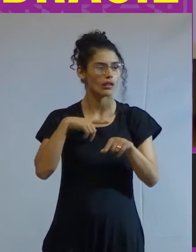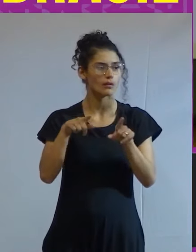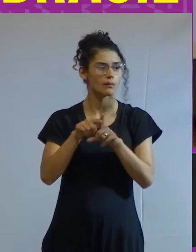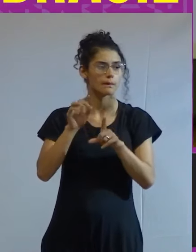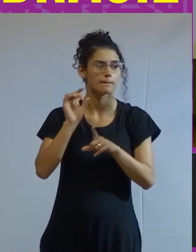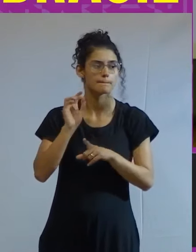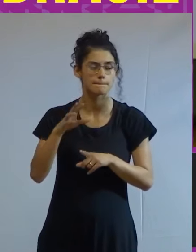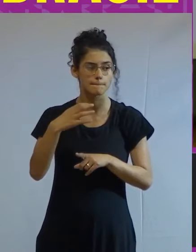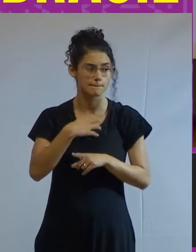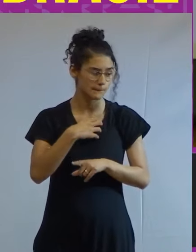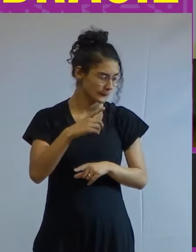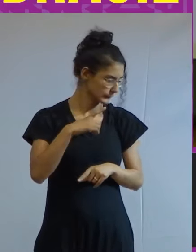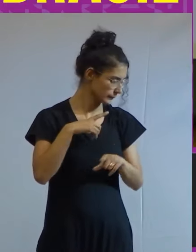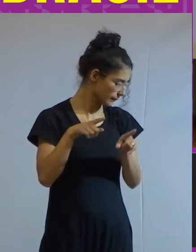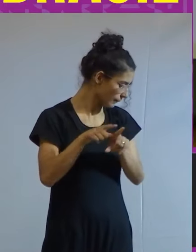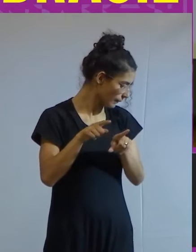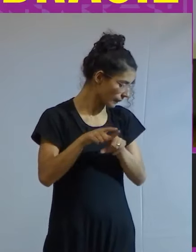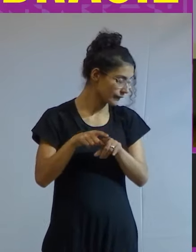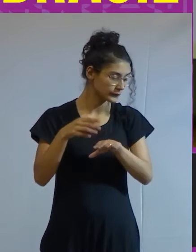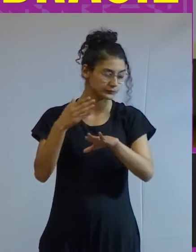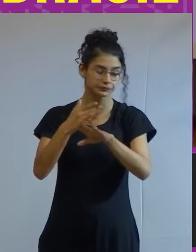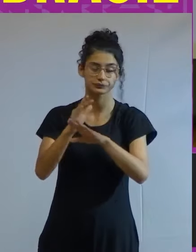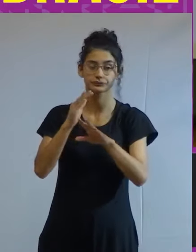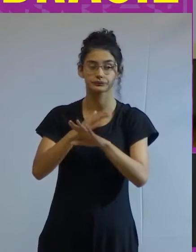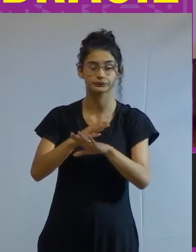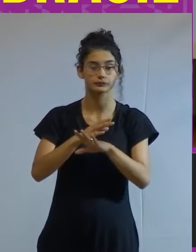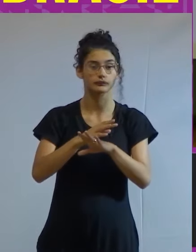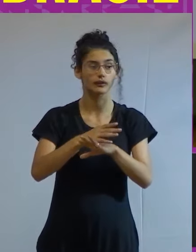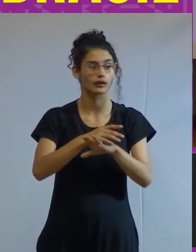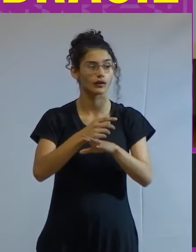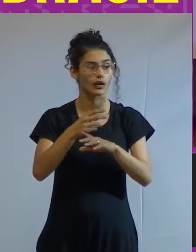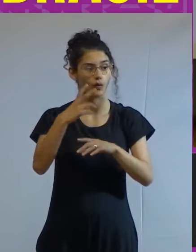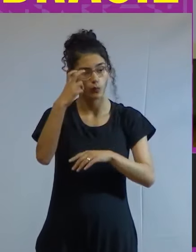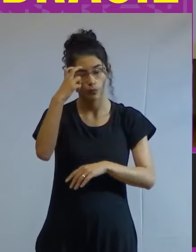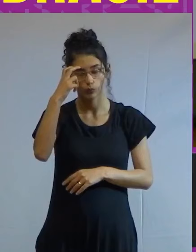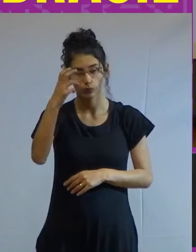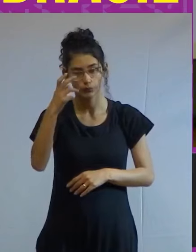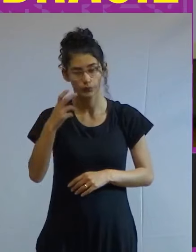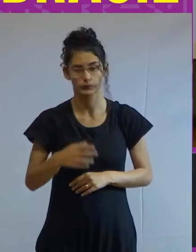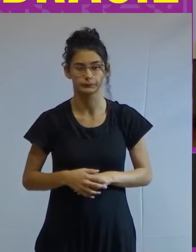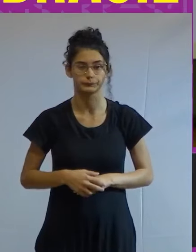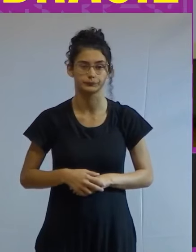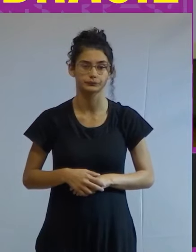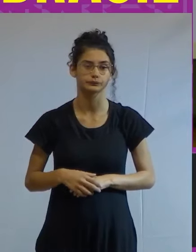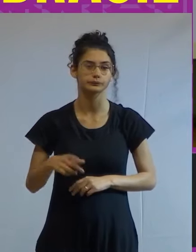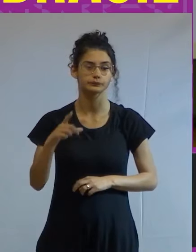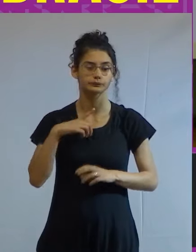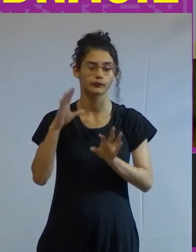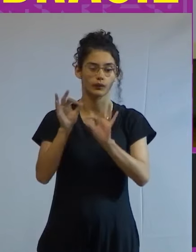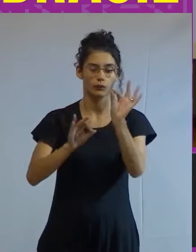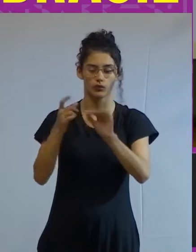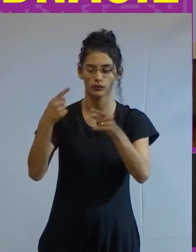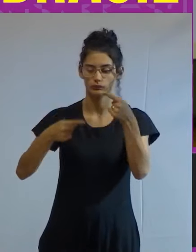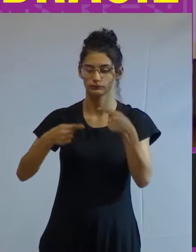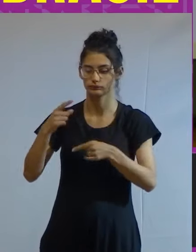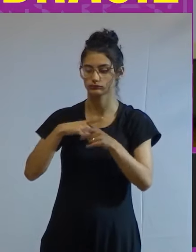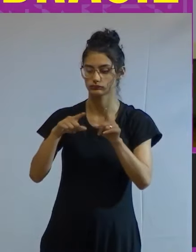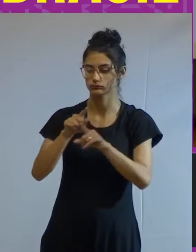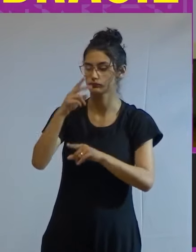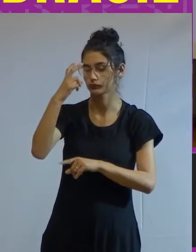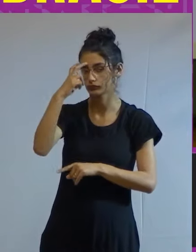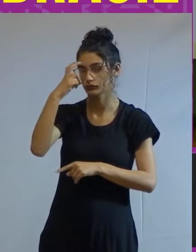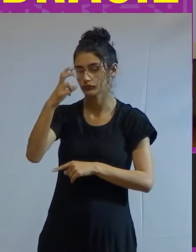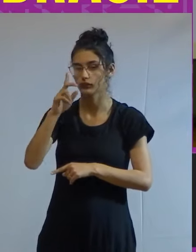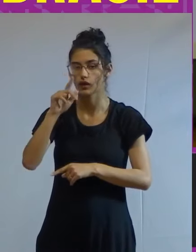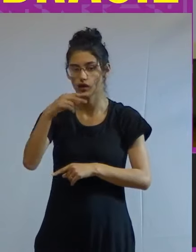só isso você tem no agronegócio uma cultura você tem um projeto político você tem uma cultura